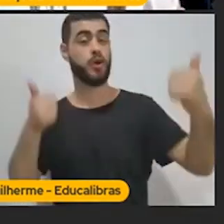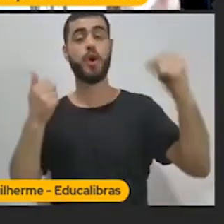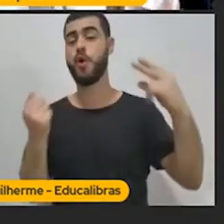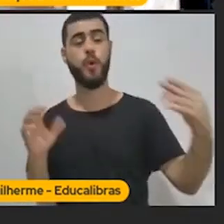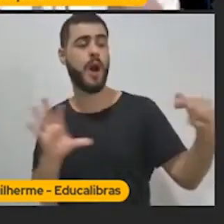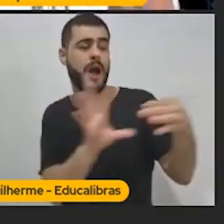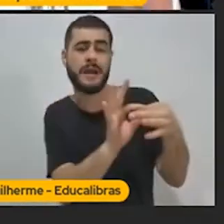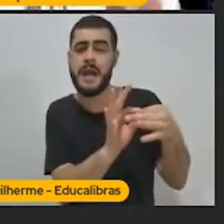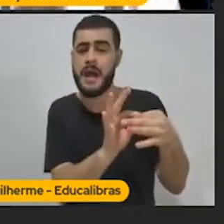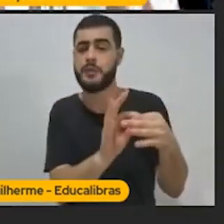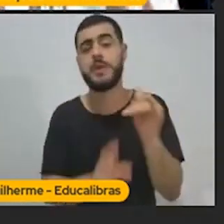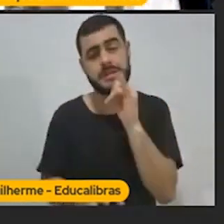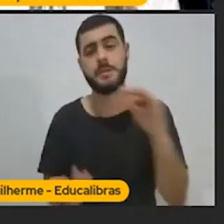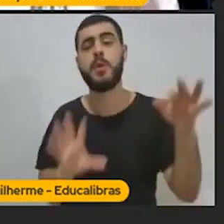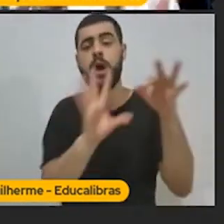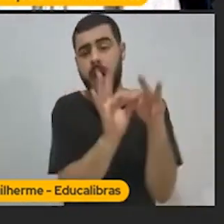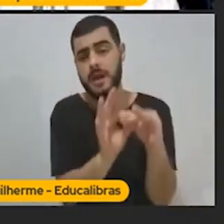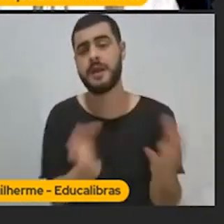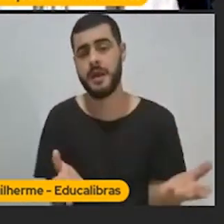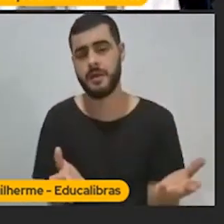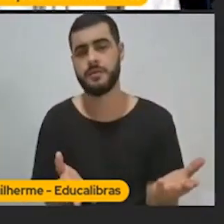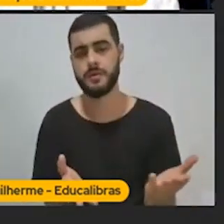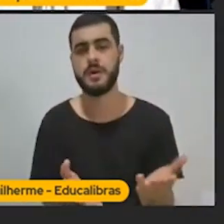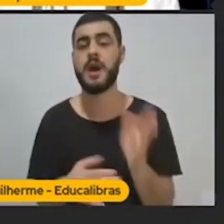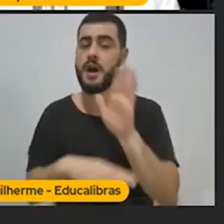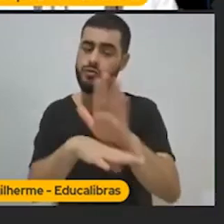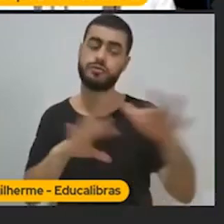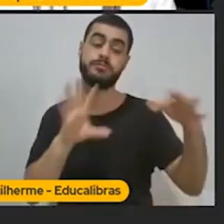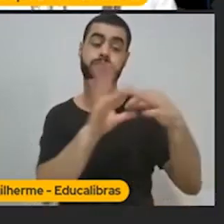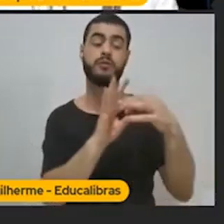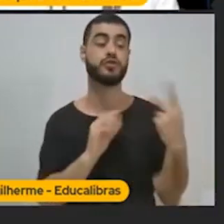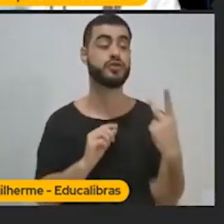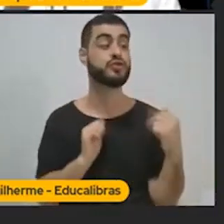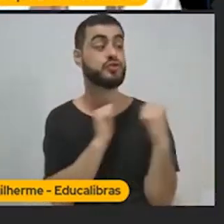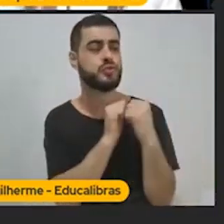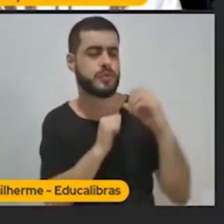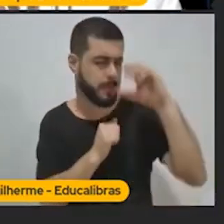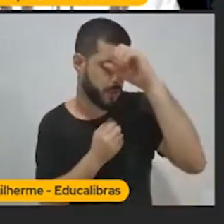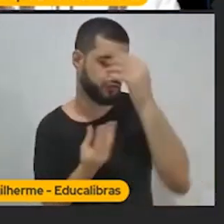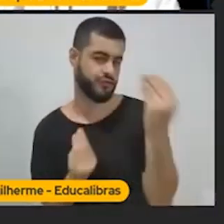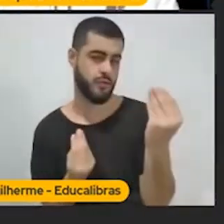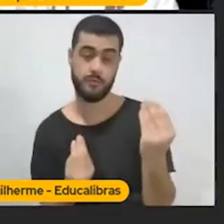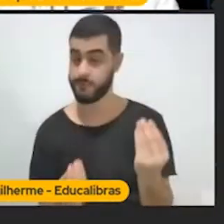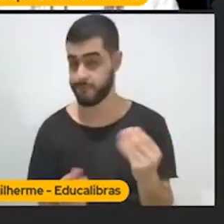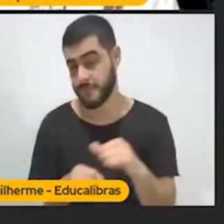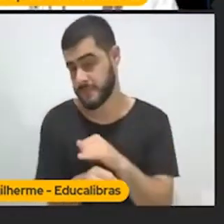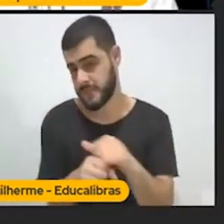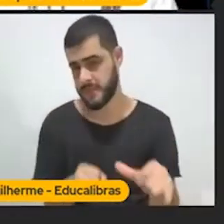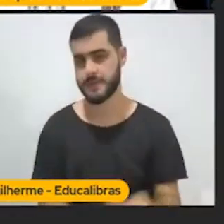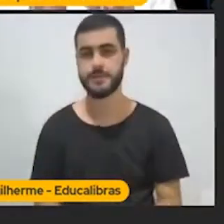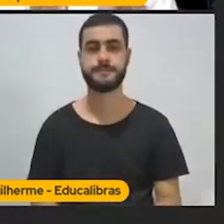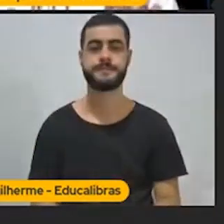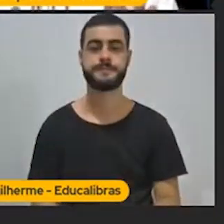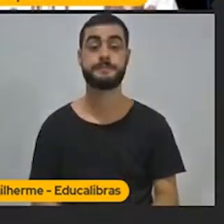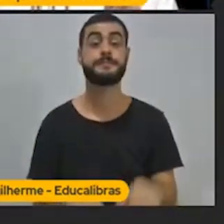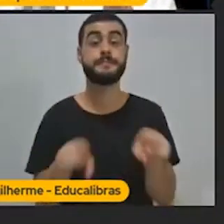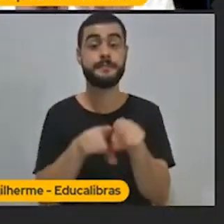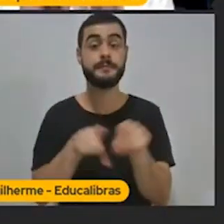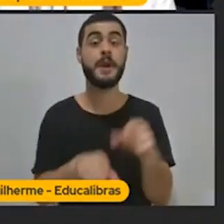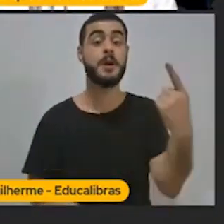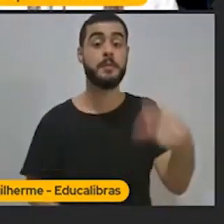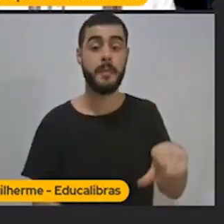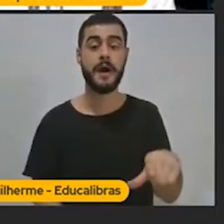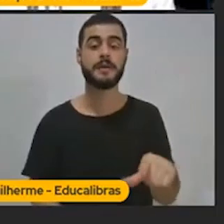entendeu? Tipo, como é eu posso me aproximar e aprender e crescer juntos com eles? E, por fim, vocês colocam o nosso.